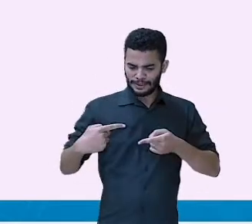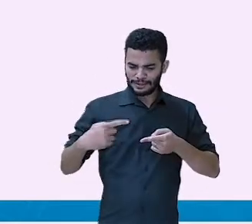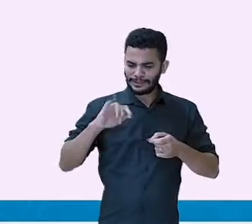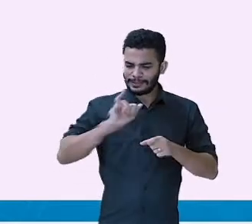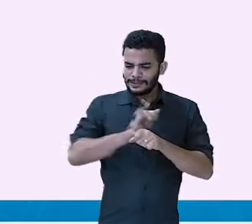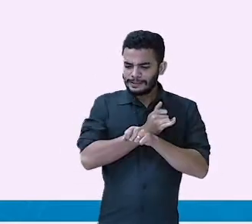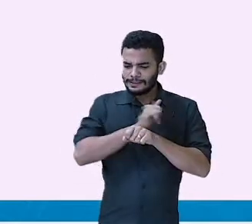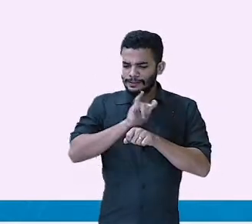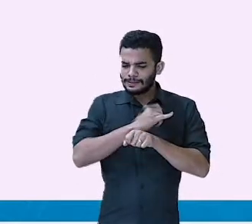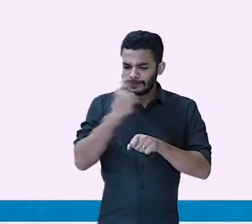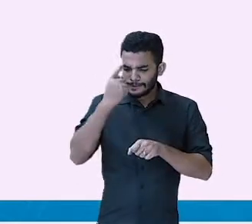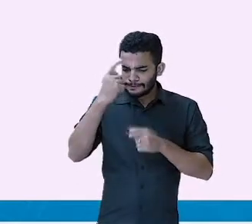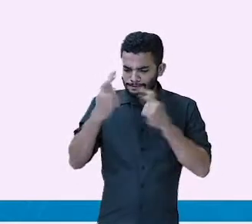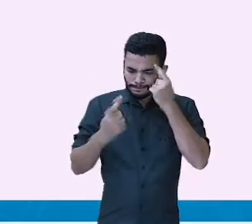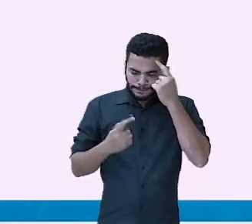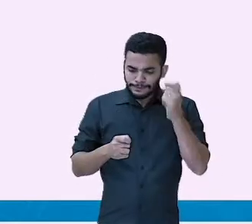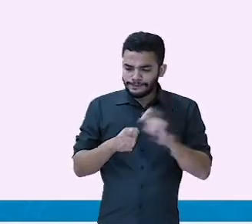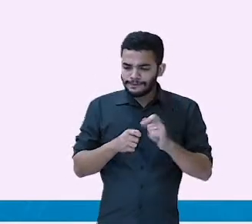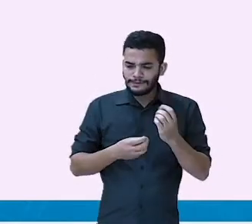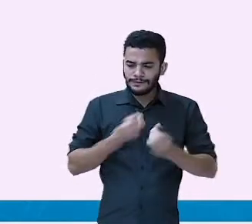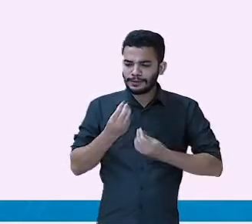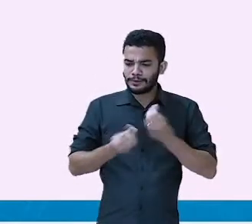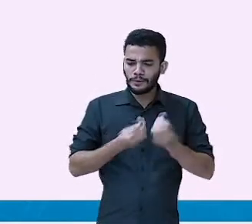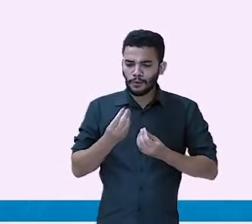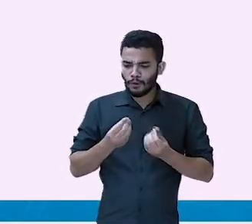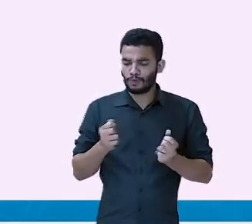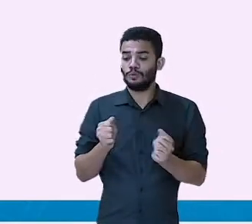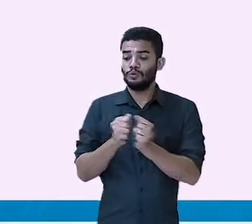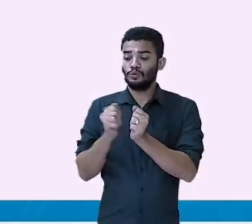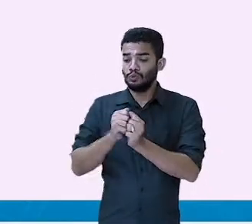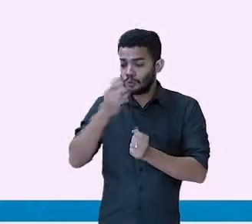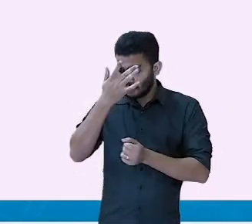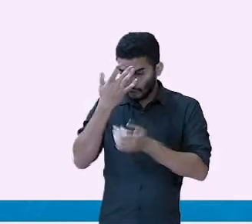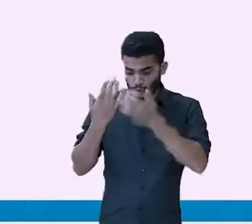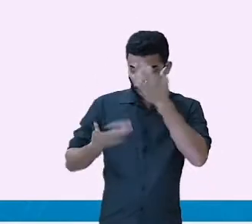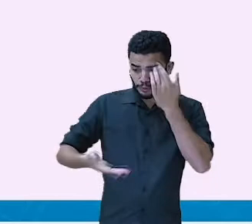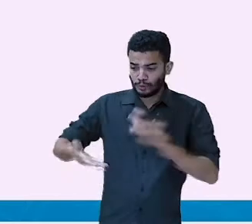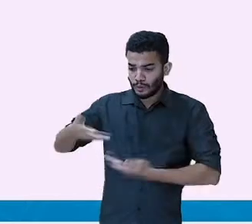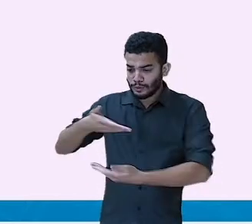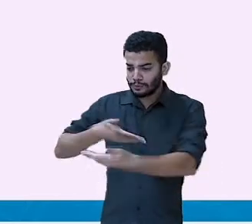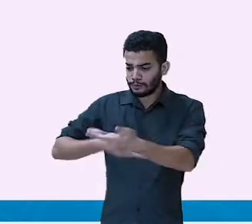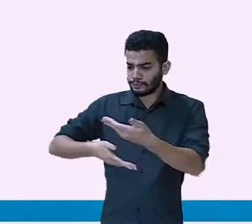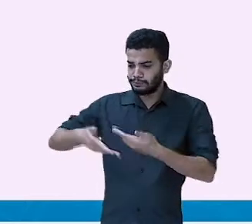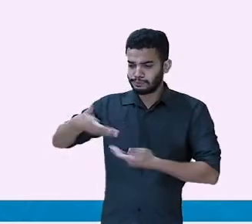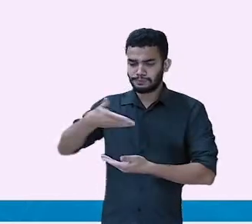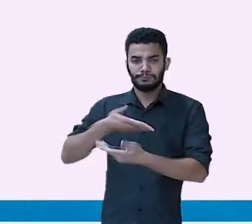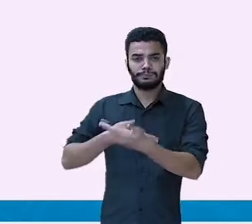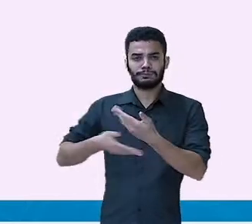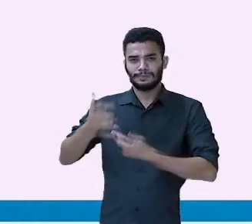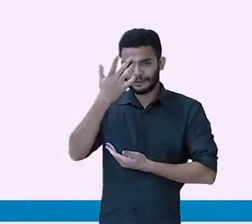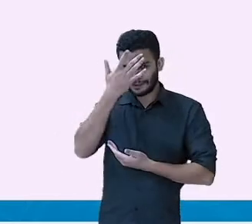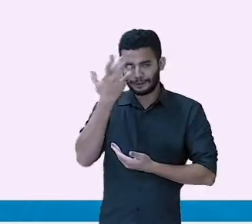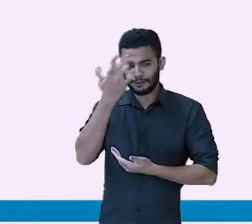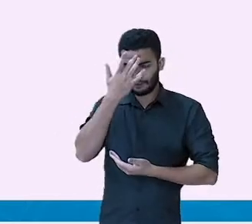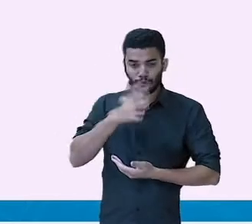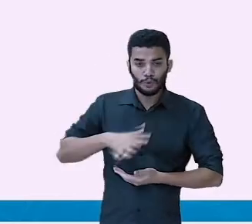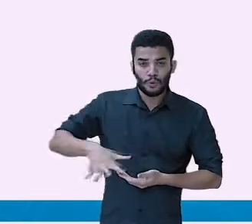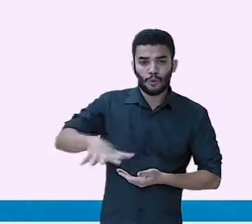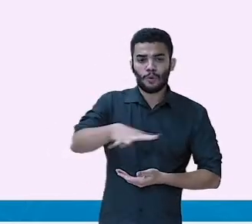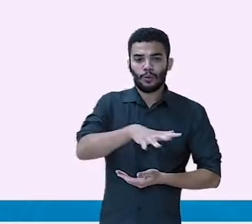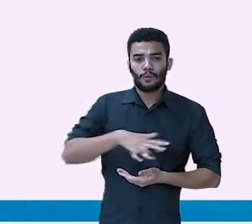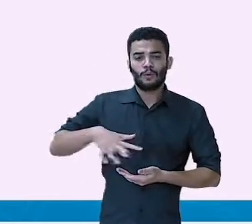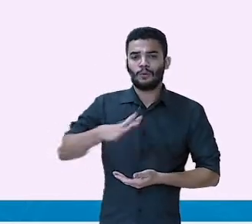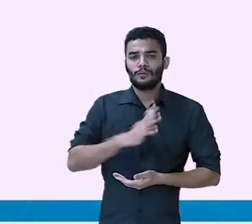jogos populares do contexto comunitário e regional, mobilizando vivências e conhecimentos em prol